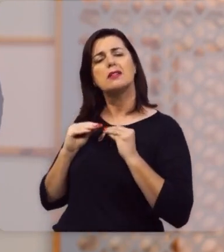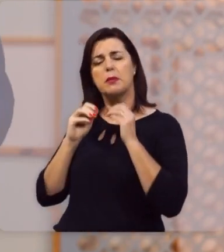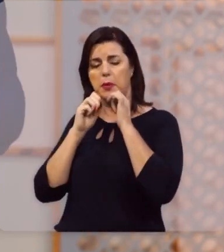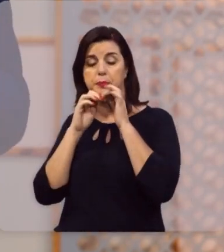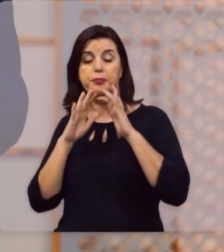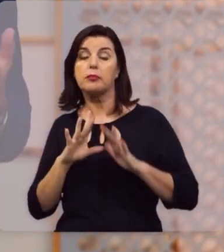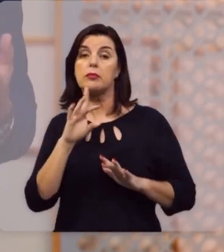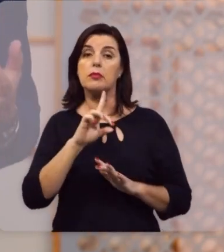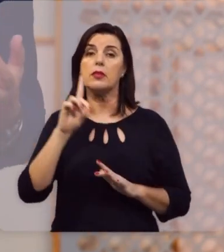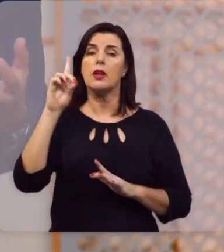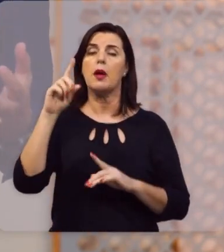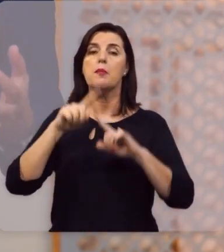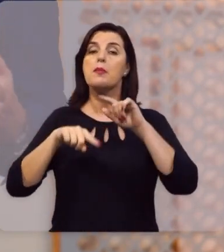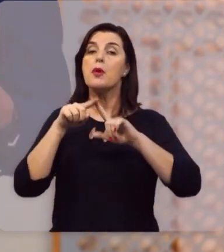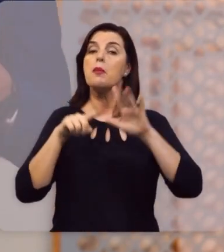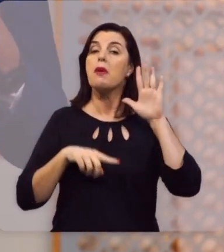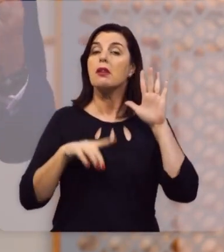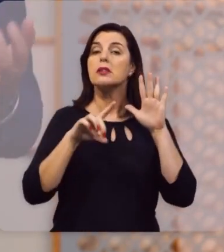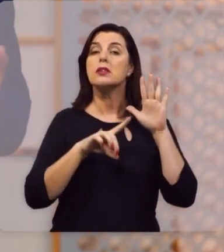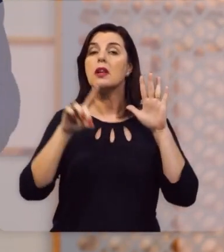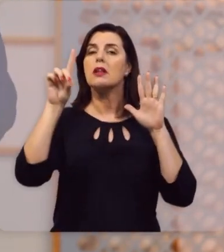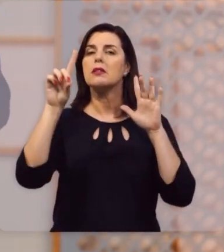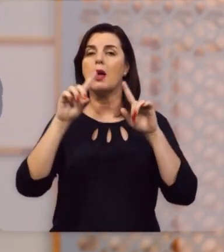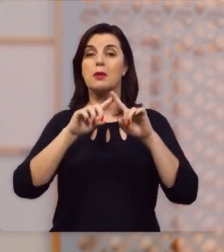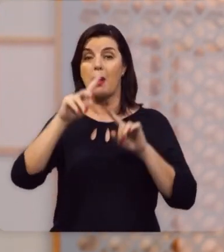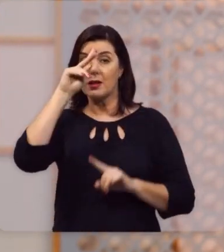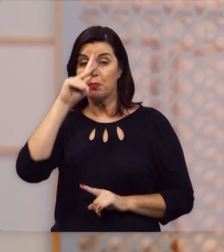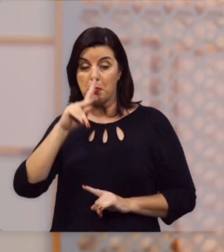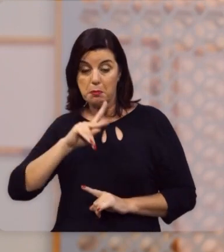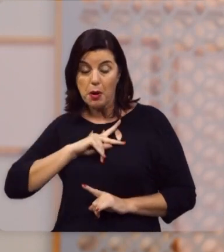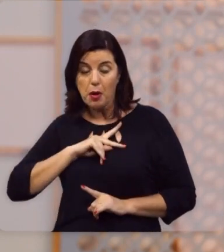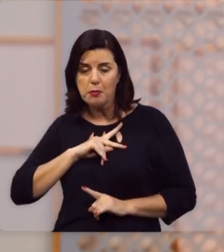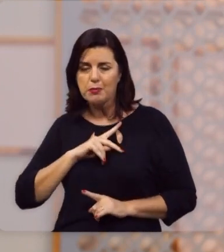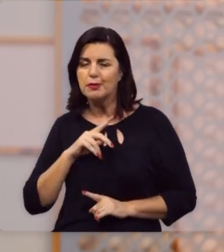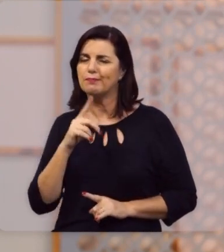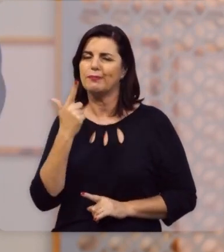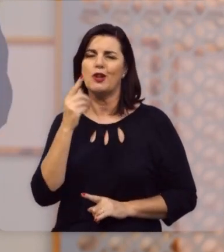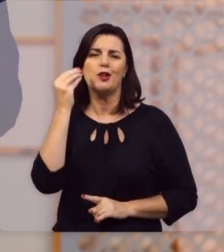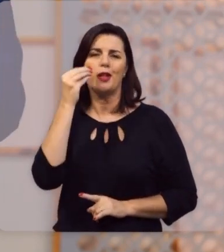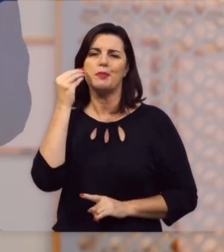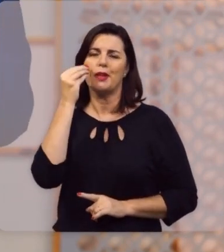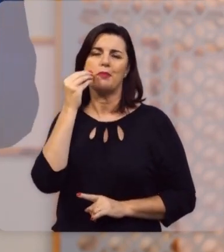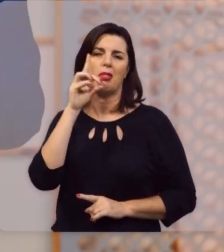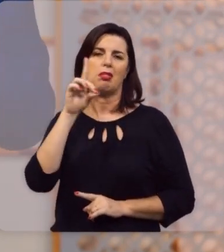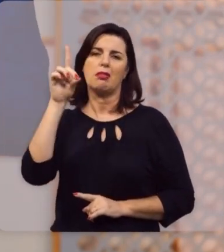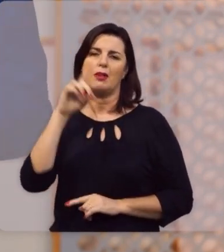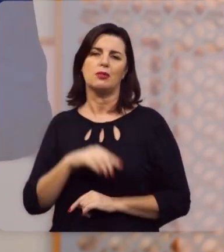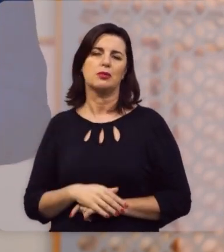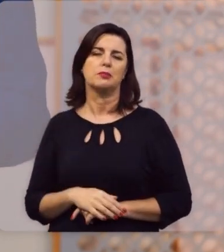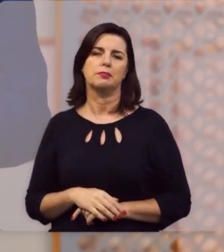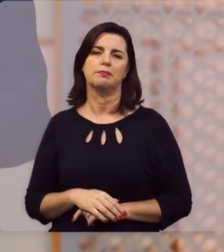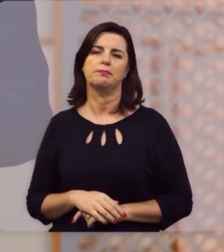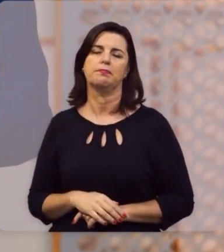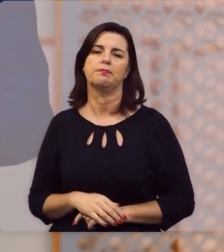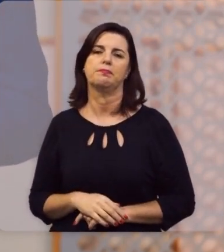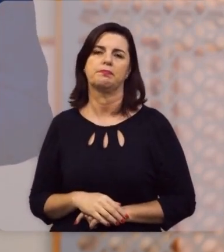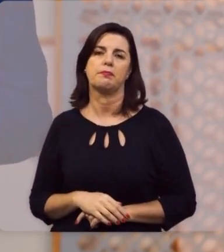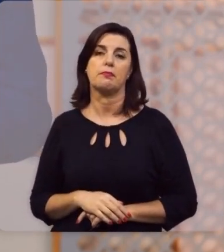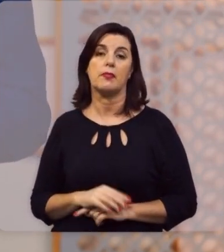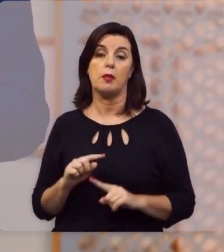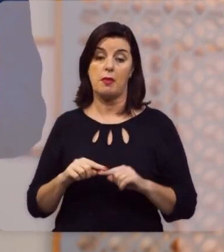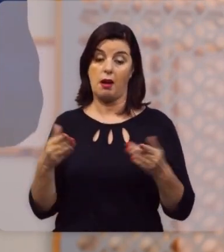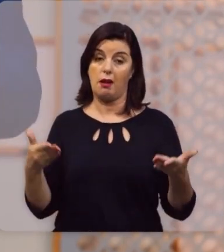receber as bênçãos de Deus, as promessas de Deus, mas ele pessoalmente não tinha tido ainda uma experiência com Deus.